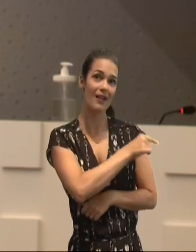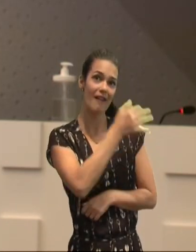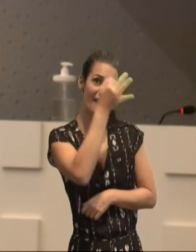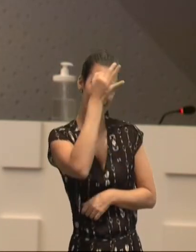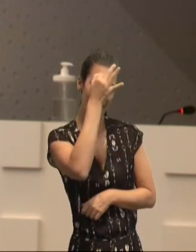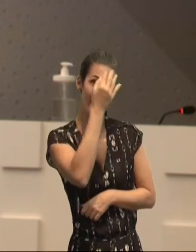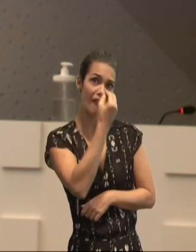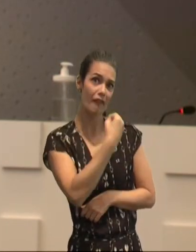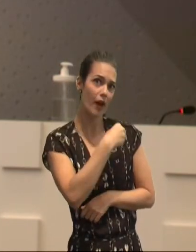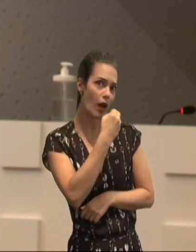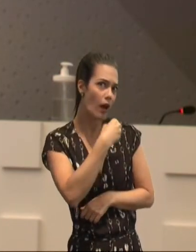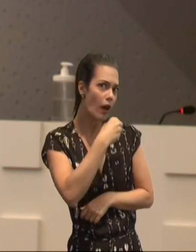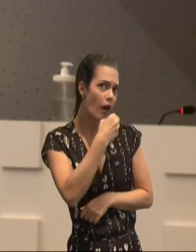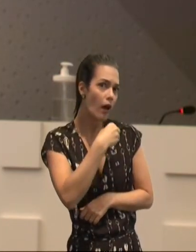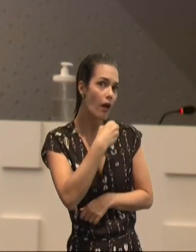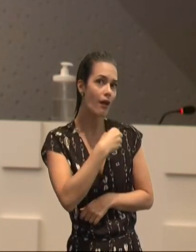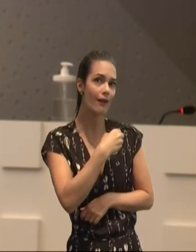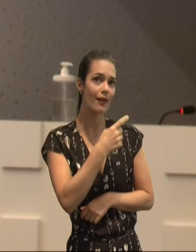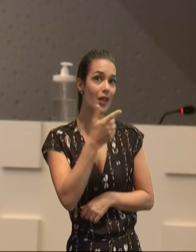talvez,